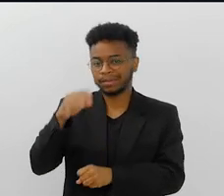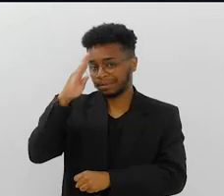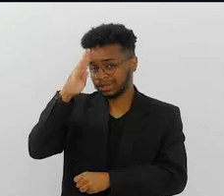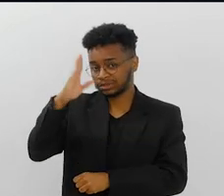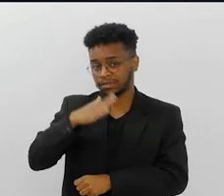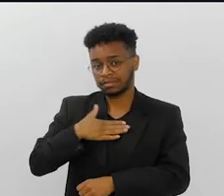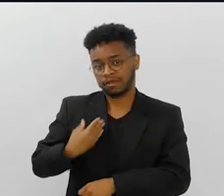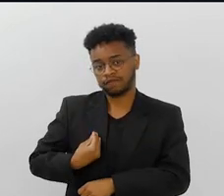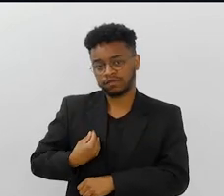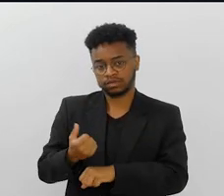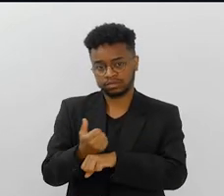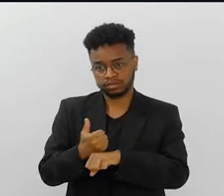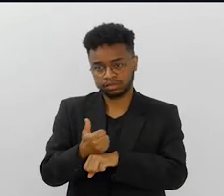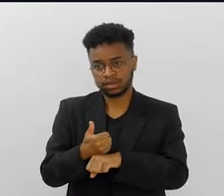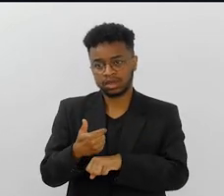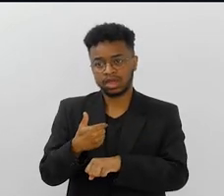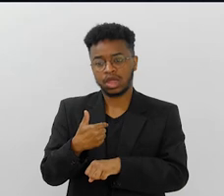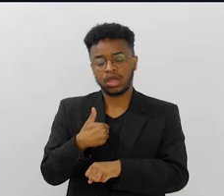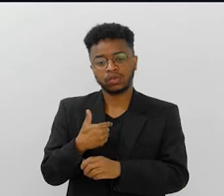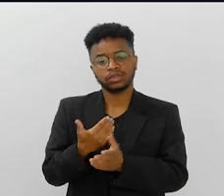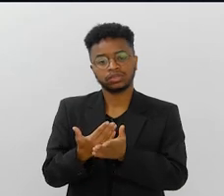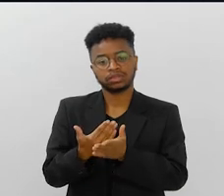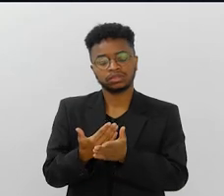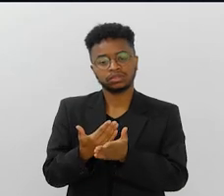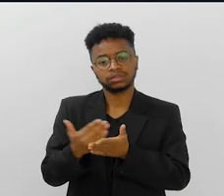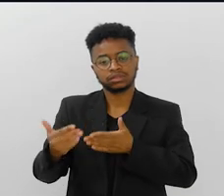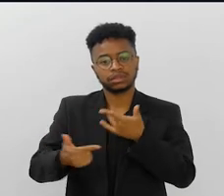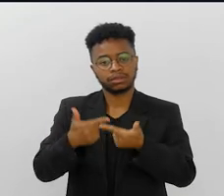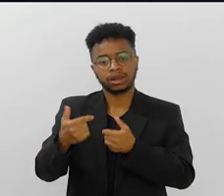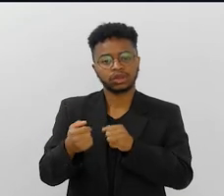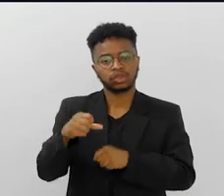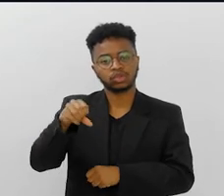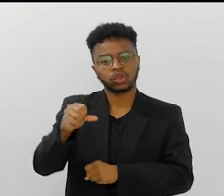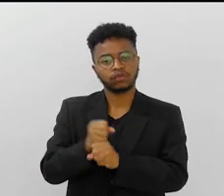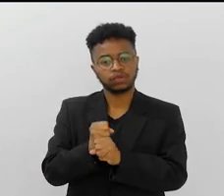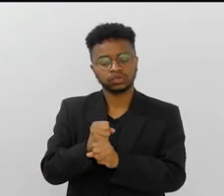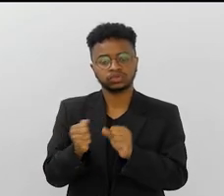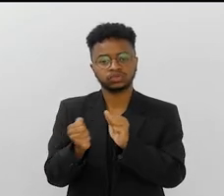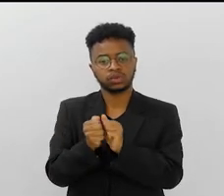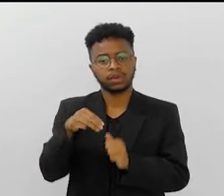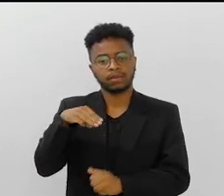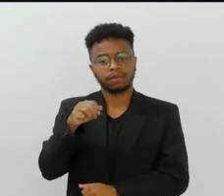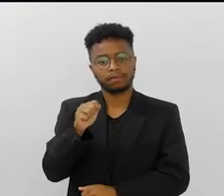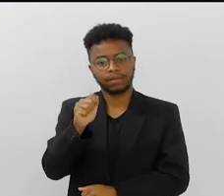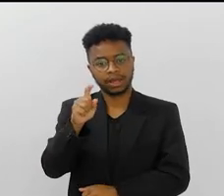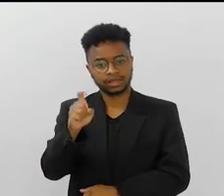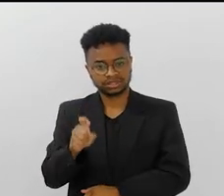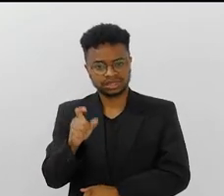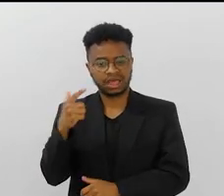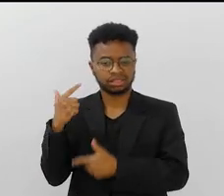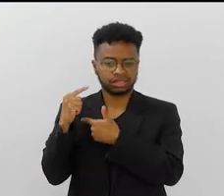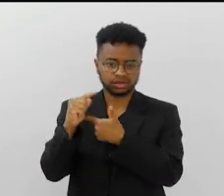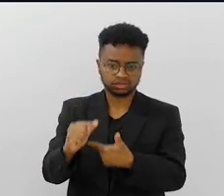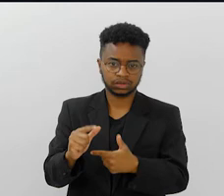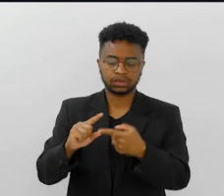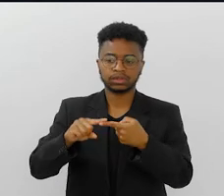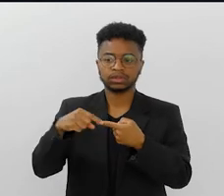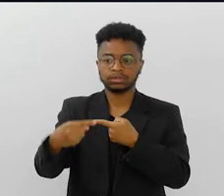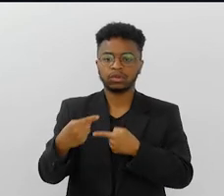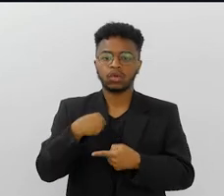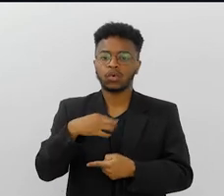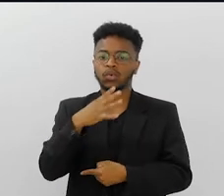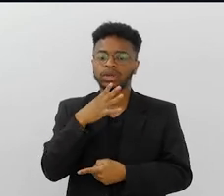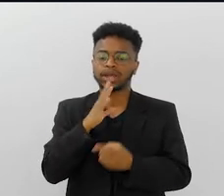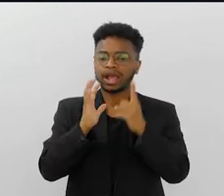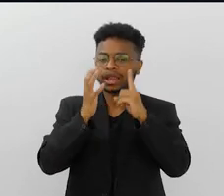como fundamental na minha carreira. Eu trabalhei por nove anos com o Max Lopes, que era mais tradicional, que era aquela coisa mais... Ali eu conheci um